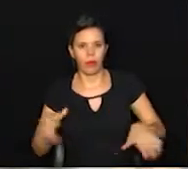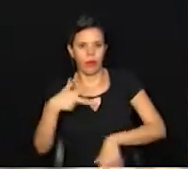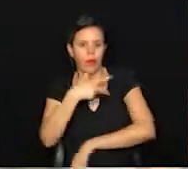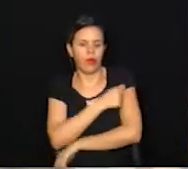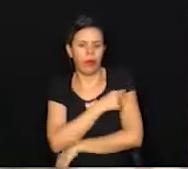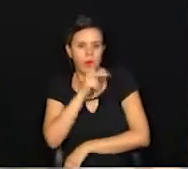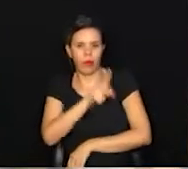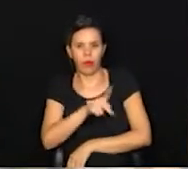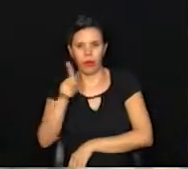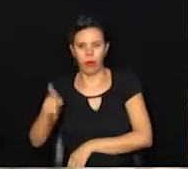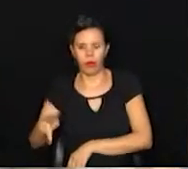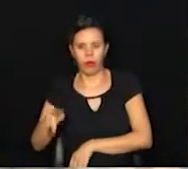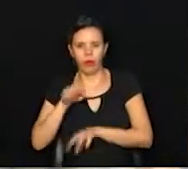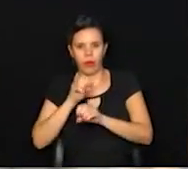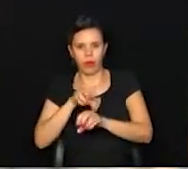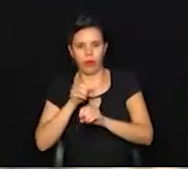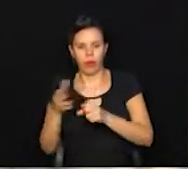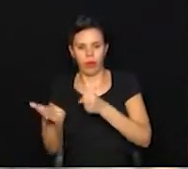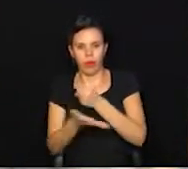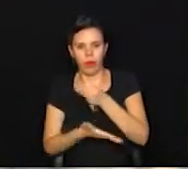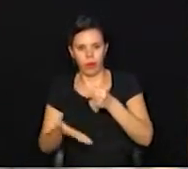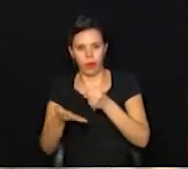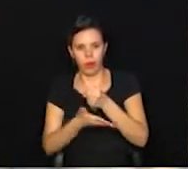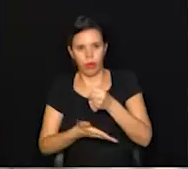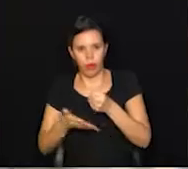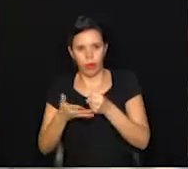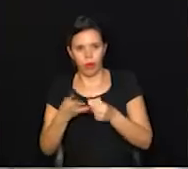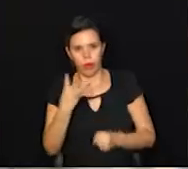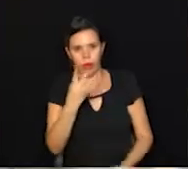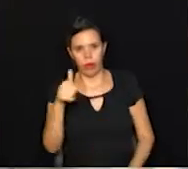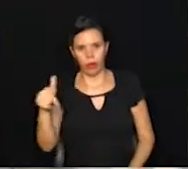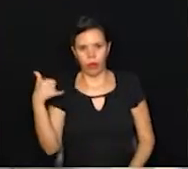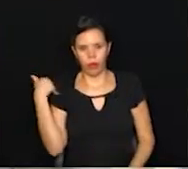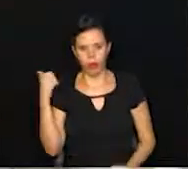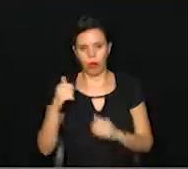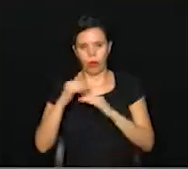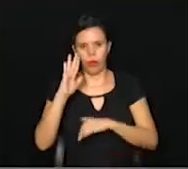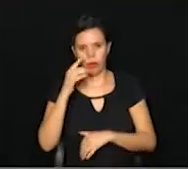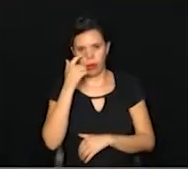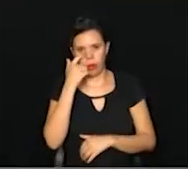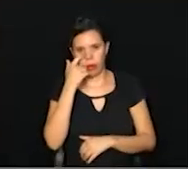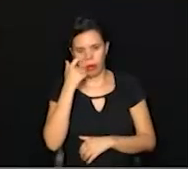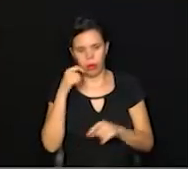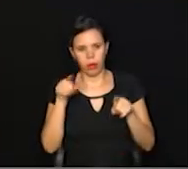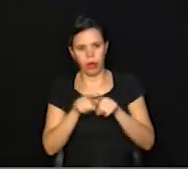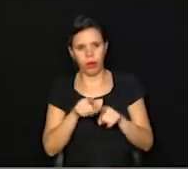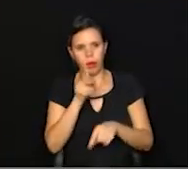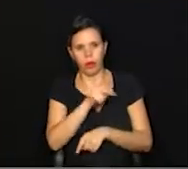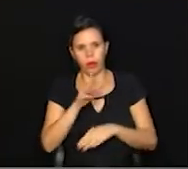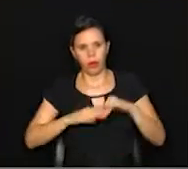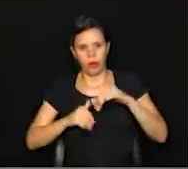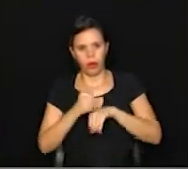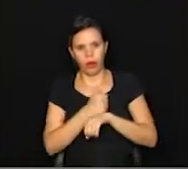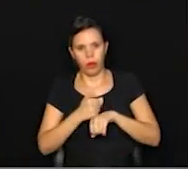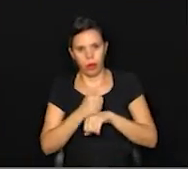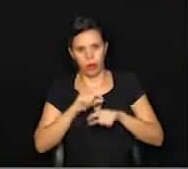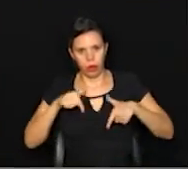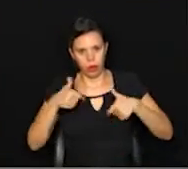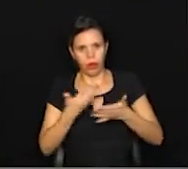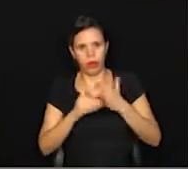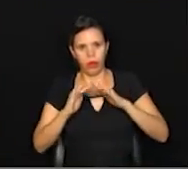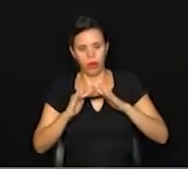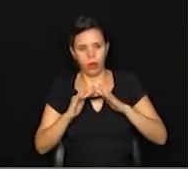vacinar professores da educação básica com 47 anos ou mais, além de outros profissionais que atuam em